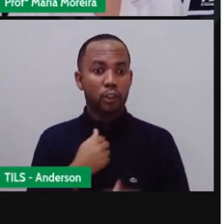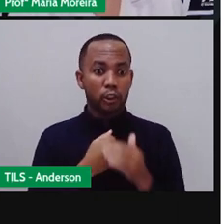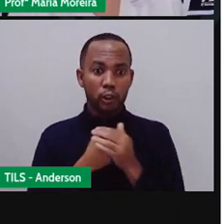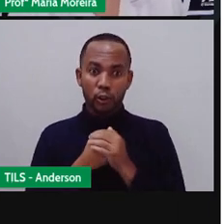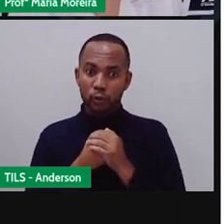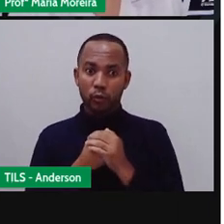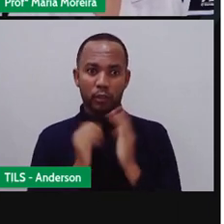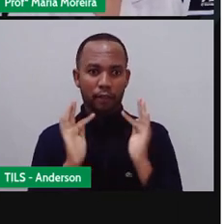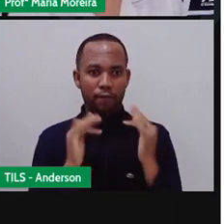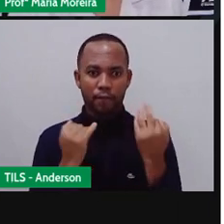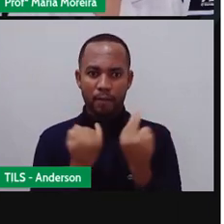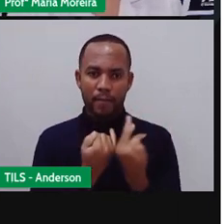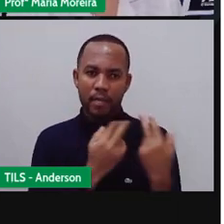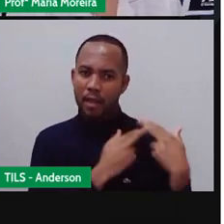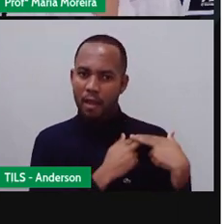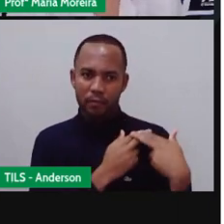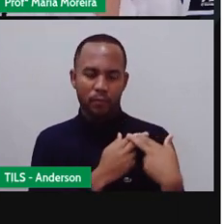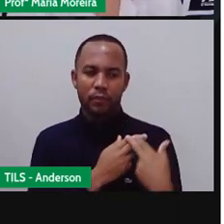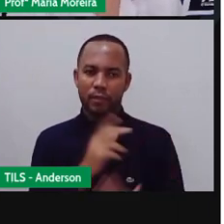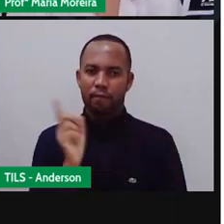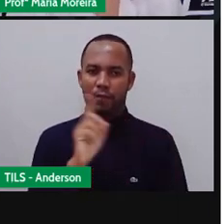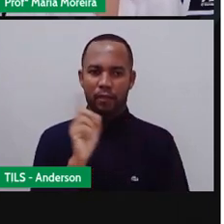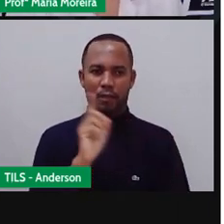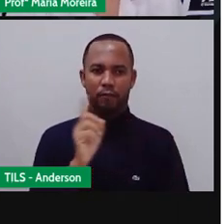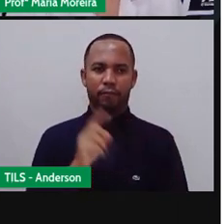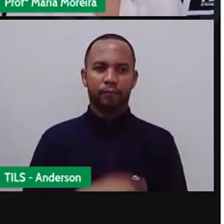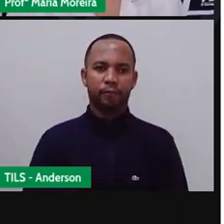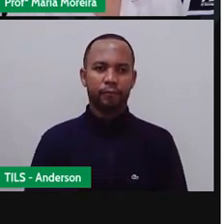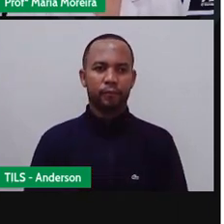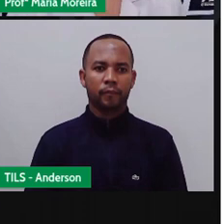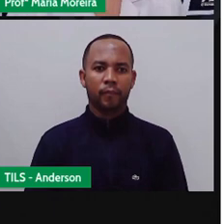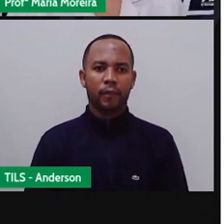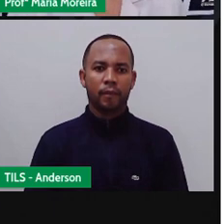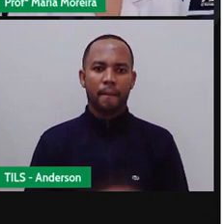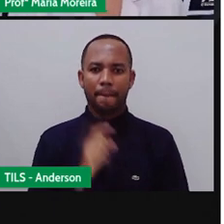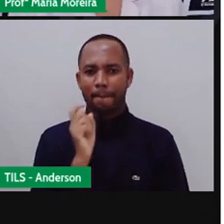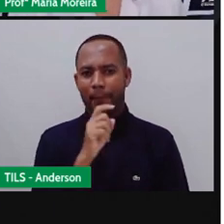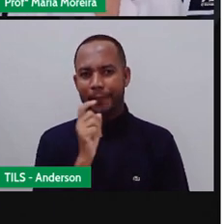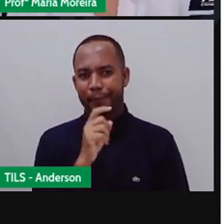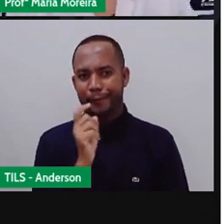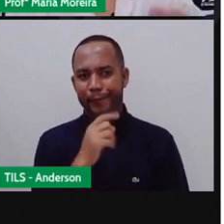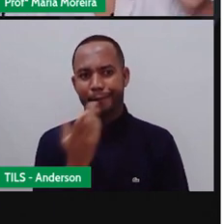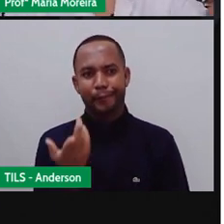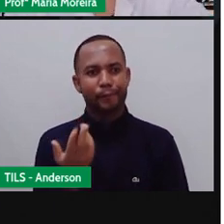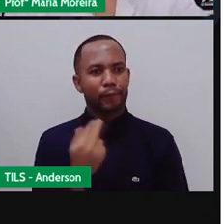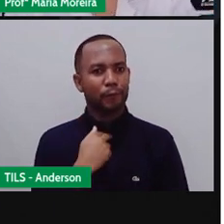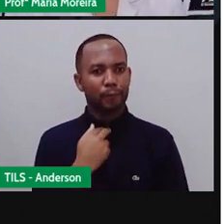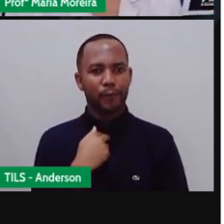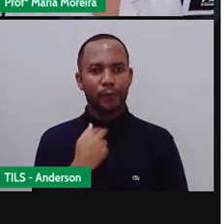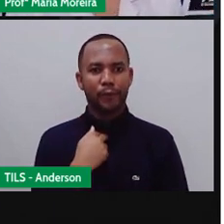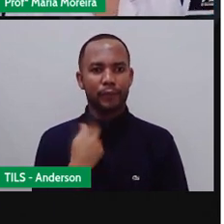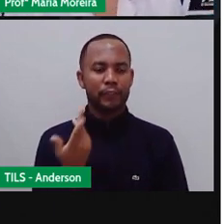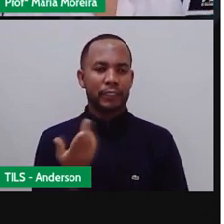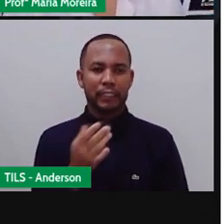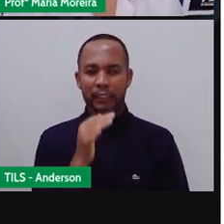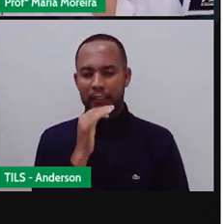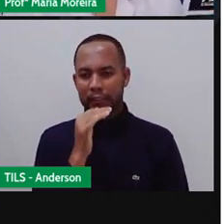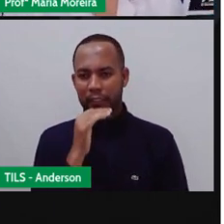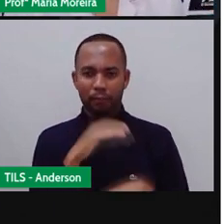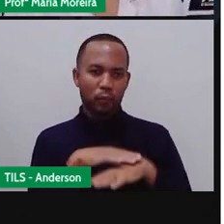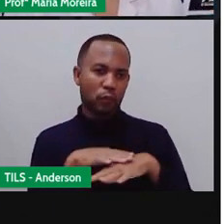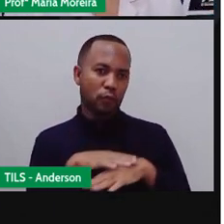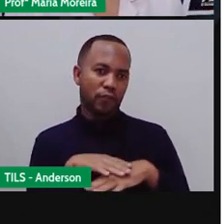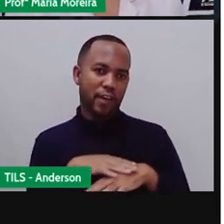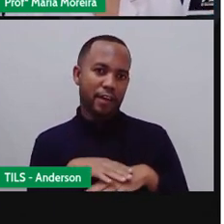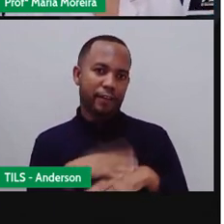pais, dos responsáveis por vocês, certo? Não devem mentir com quem vocês mantêm conversas, porque